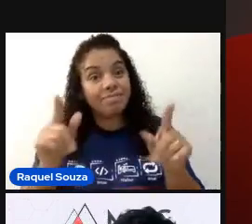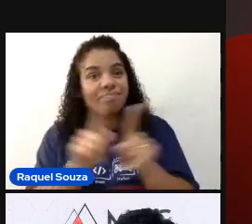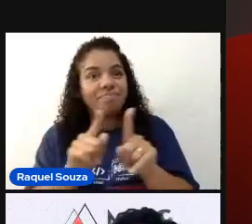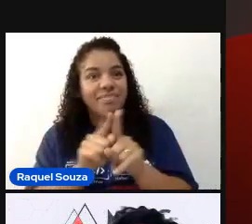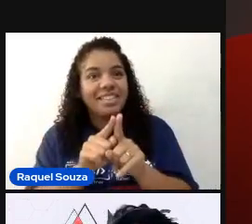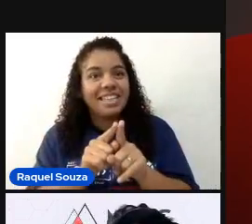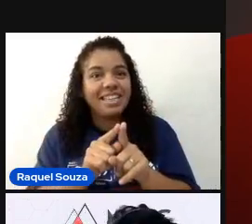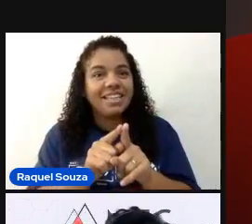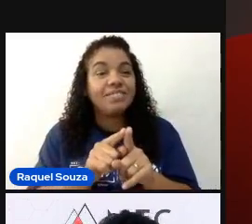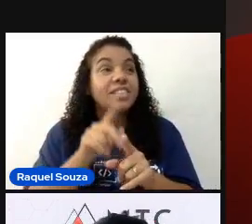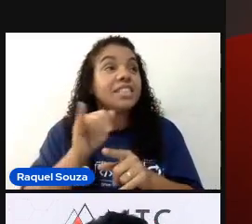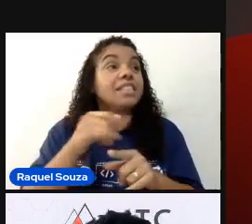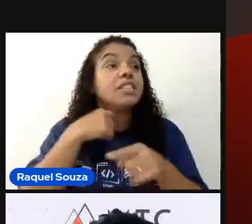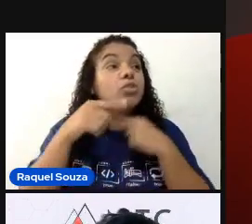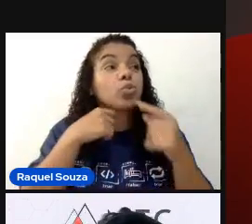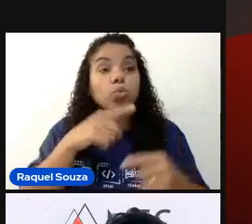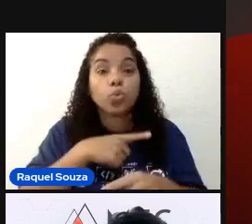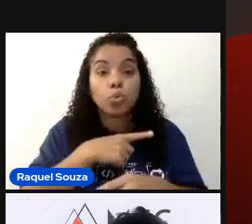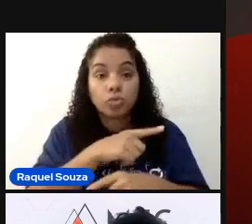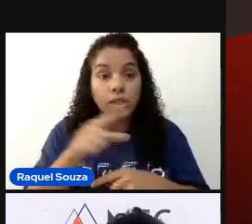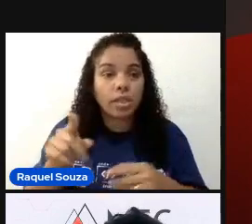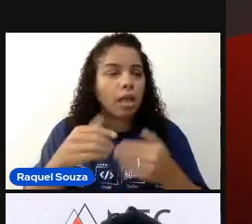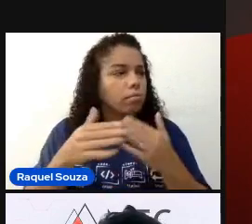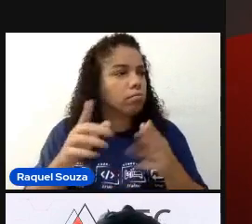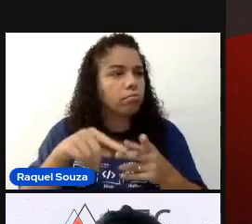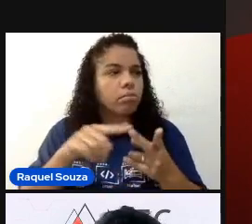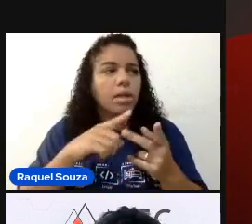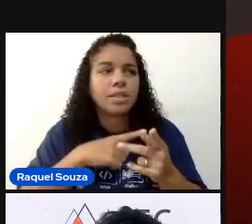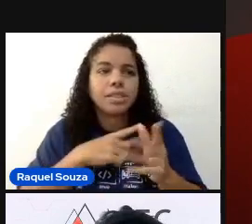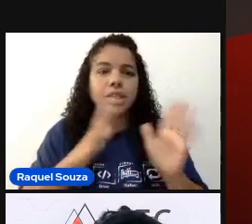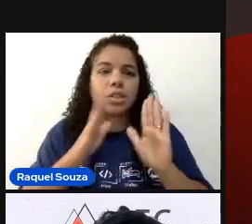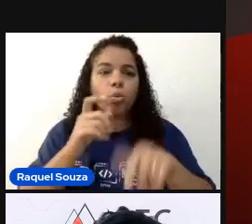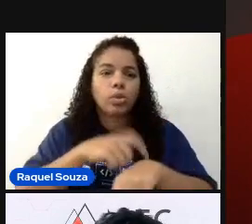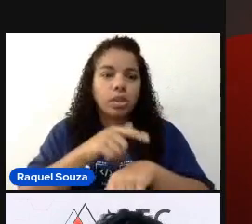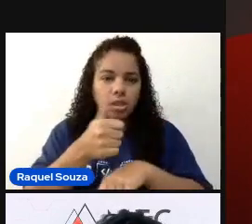E, se tiver alguma dúvida, aberta aí. Eu acho que a gente tem um tempinho, né?